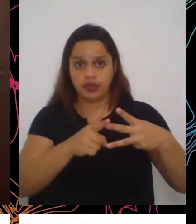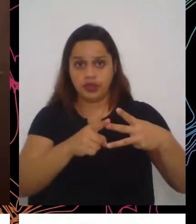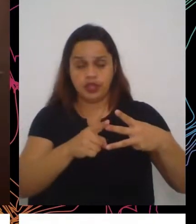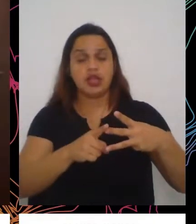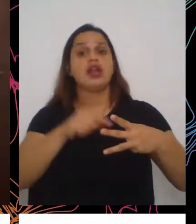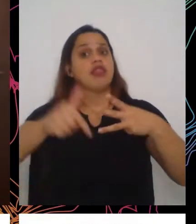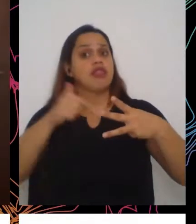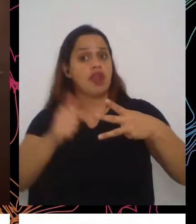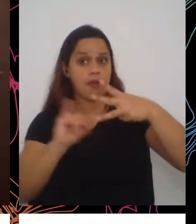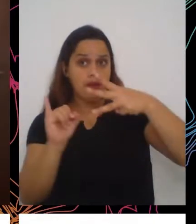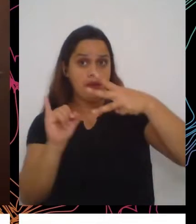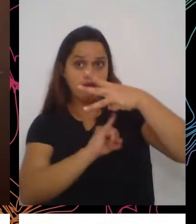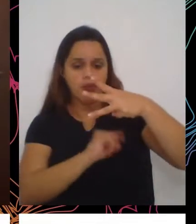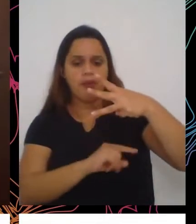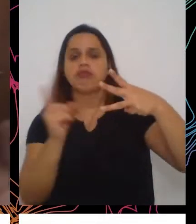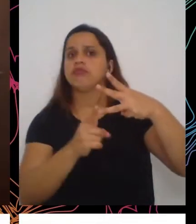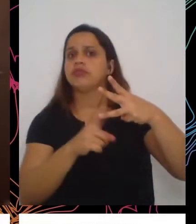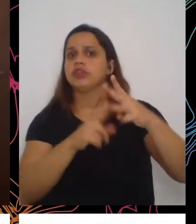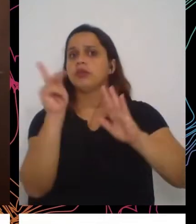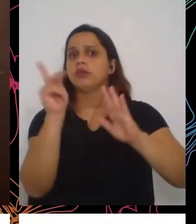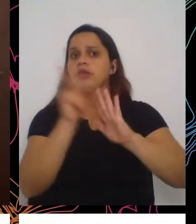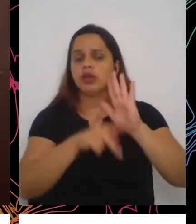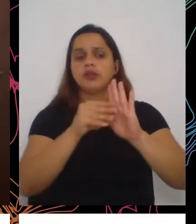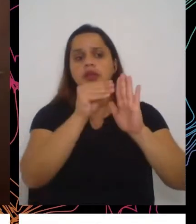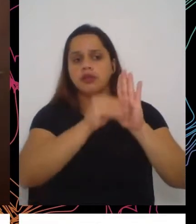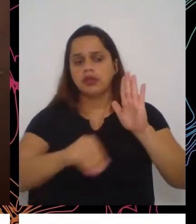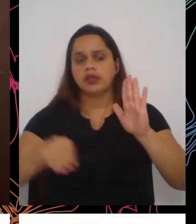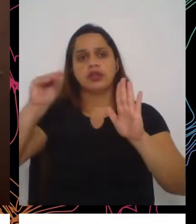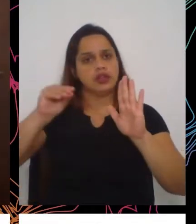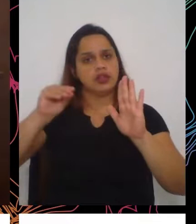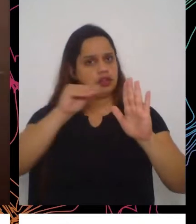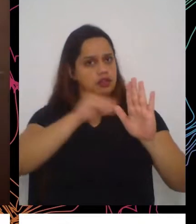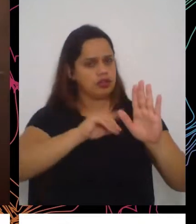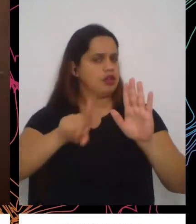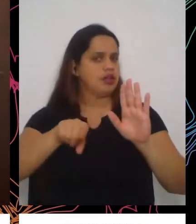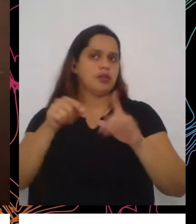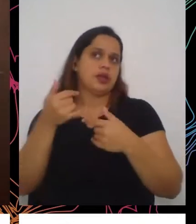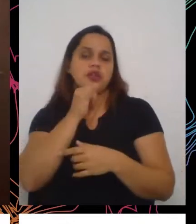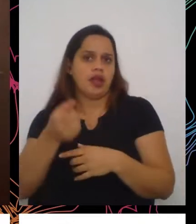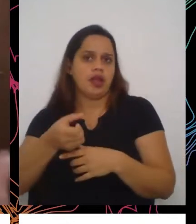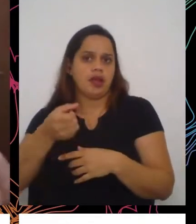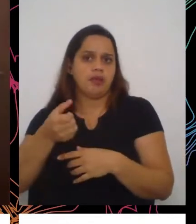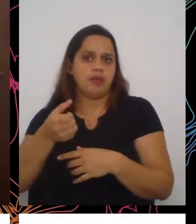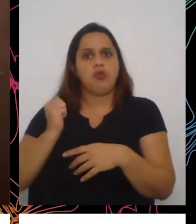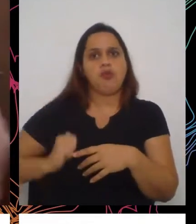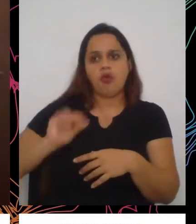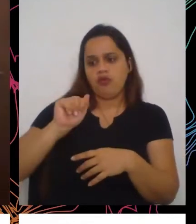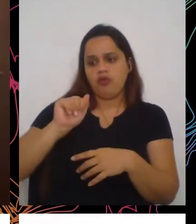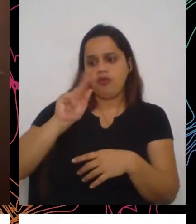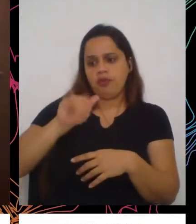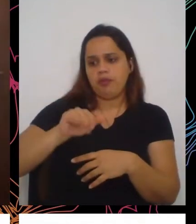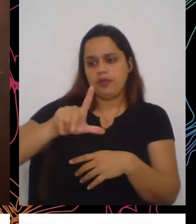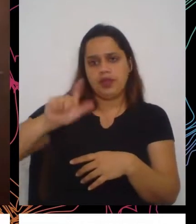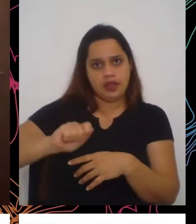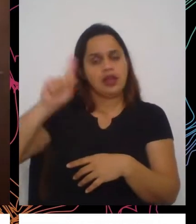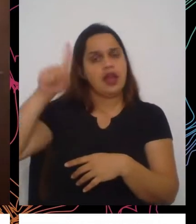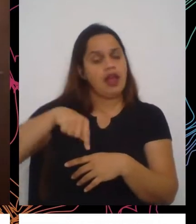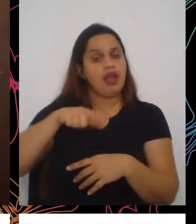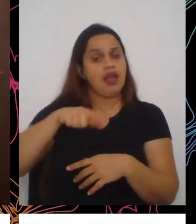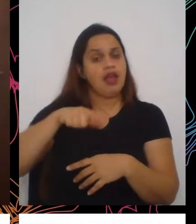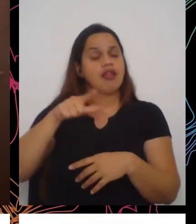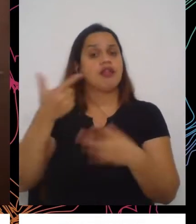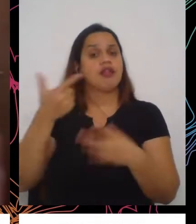e programas de transferência de renda, o Bolsa Família, mais outros. Então, ter acesso, e esse eu acho que é o ponto mais